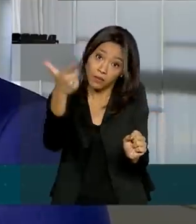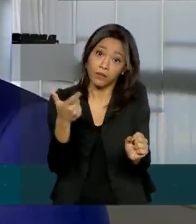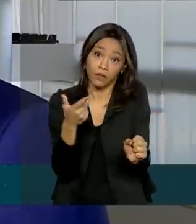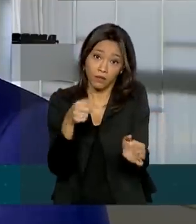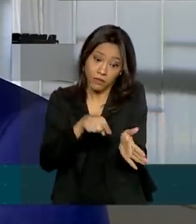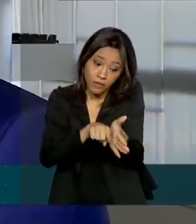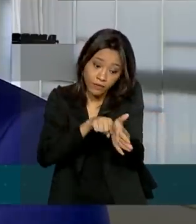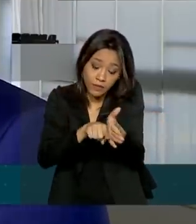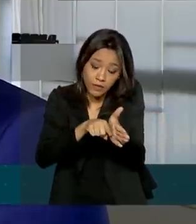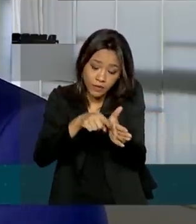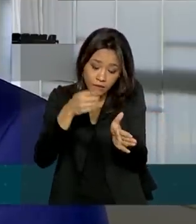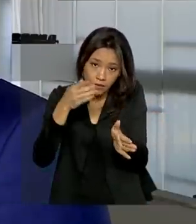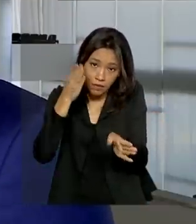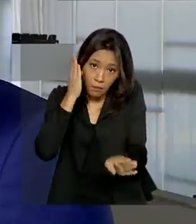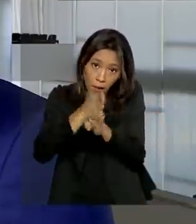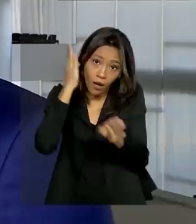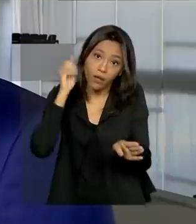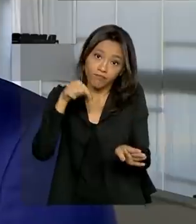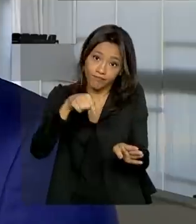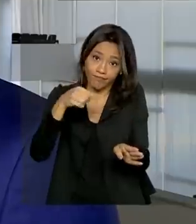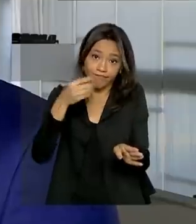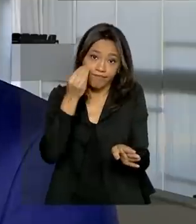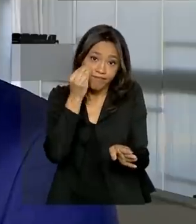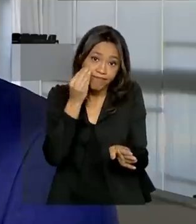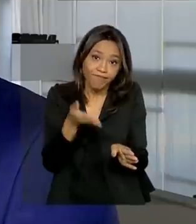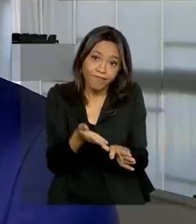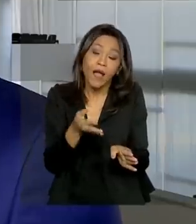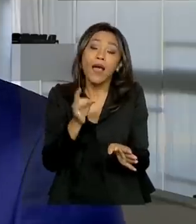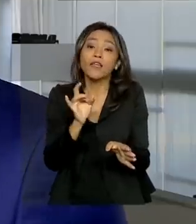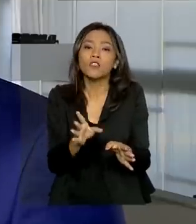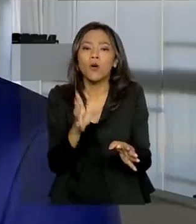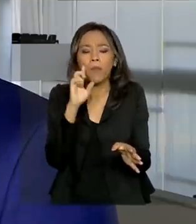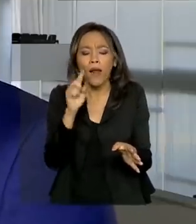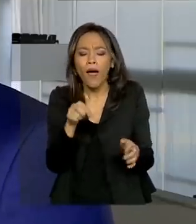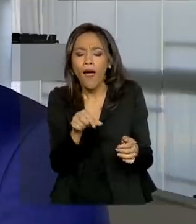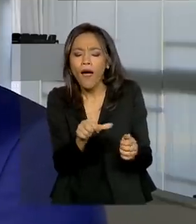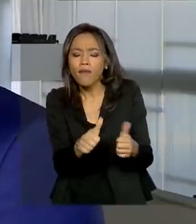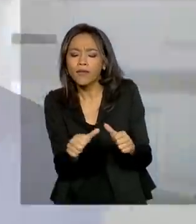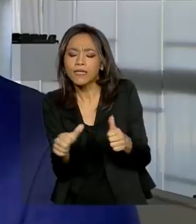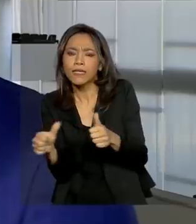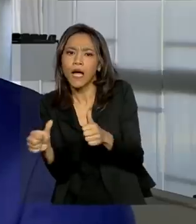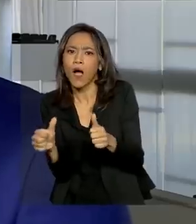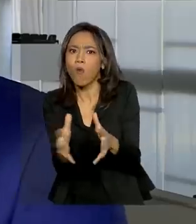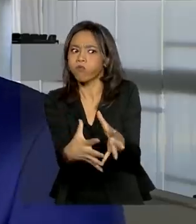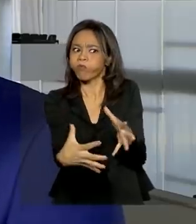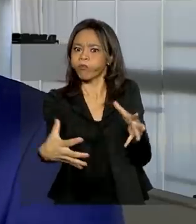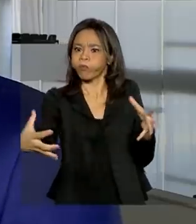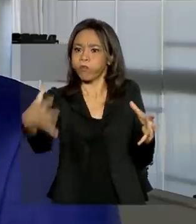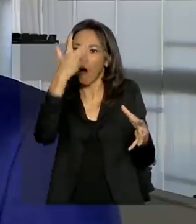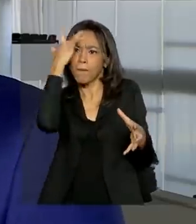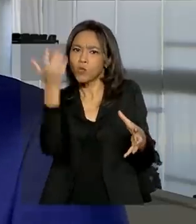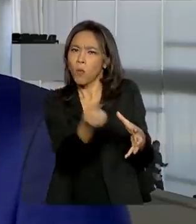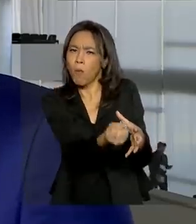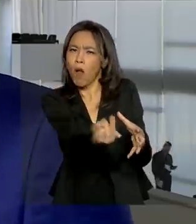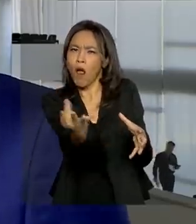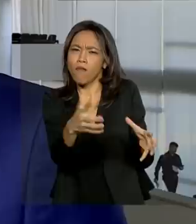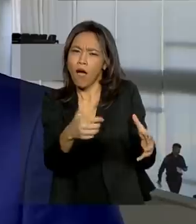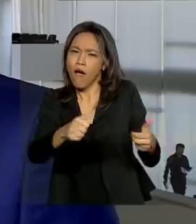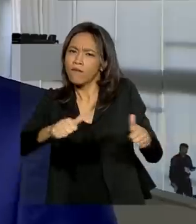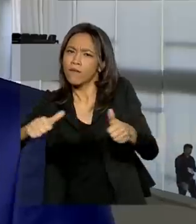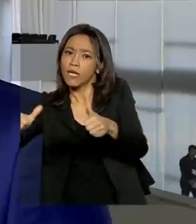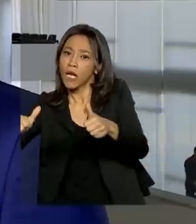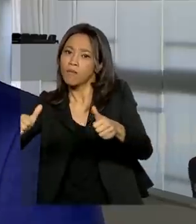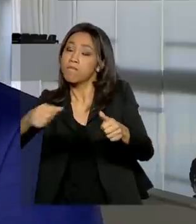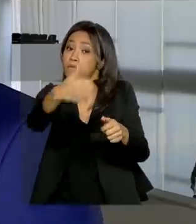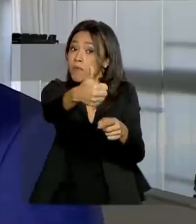ocorre? Eles são instrumentos de uma triagem de massa. Então, é adequado que seja